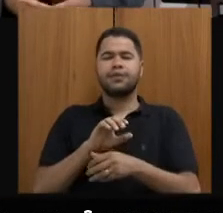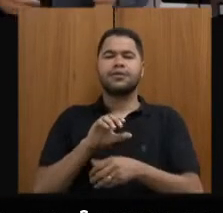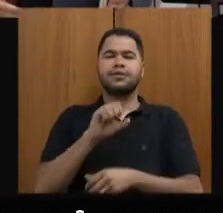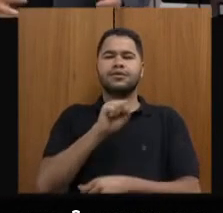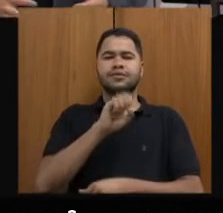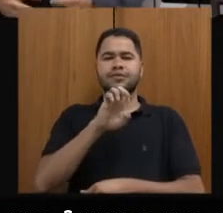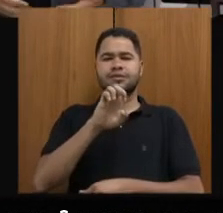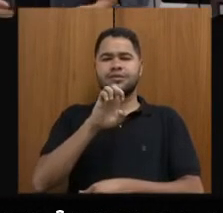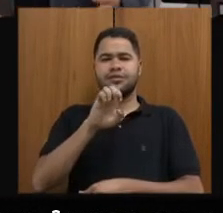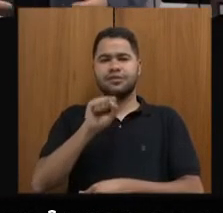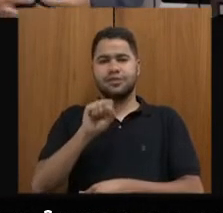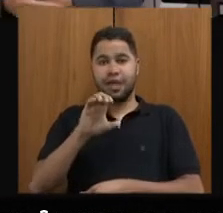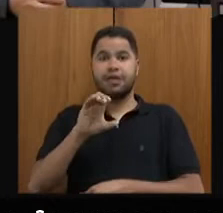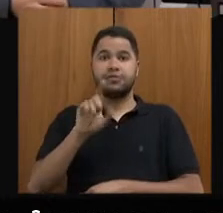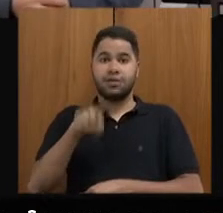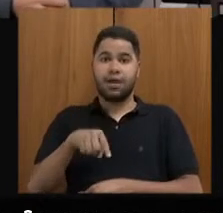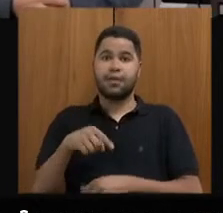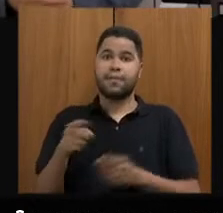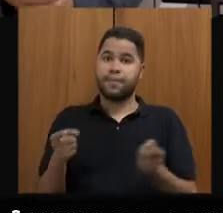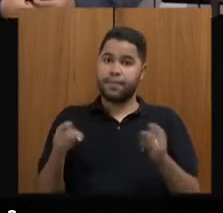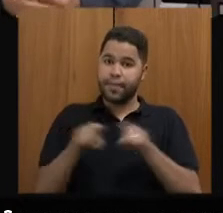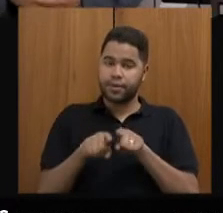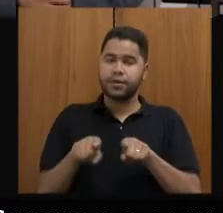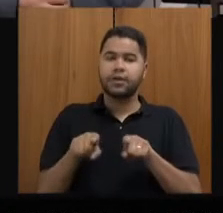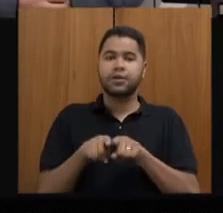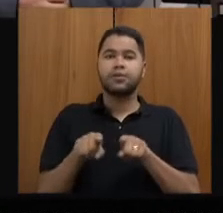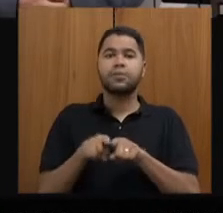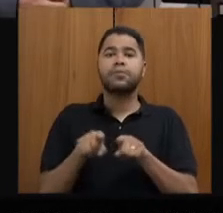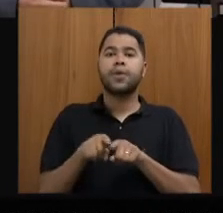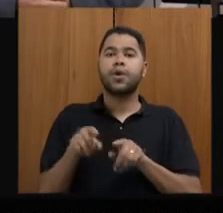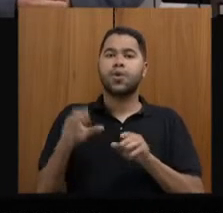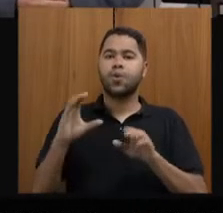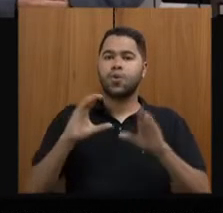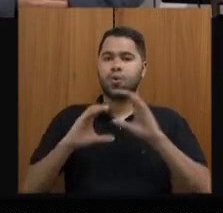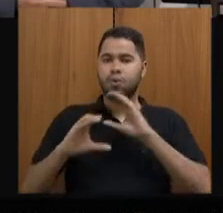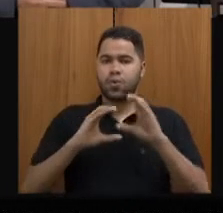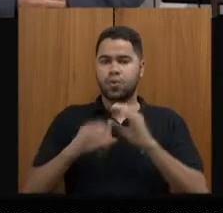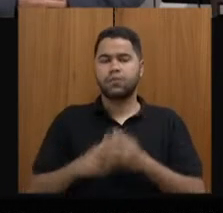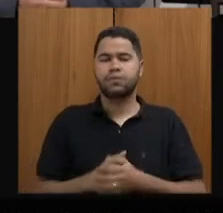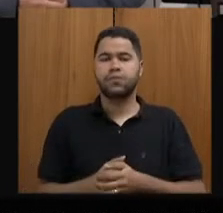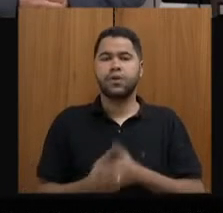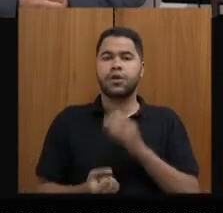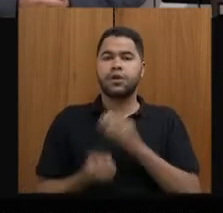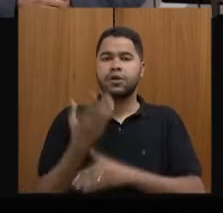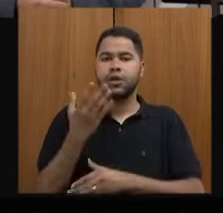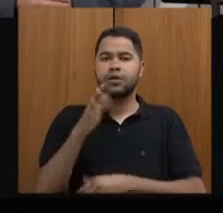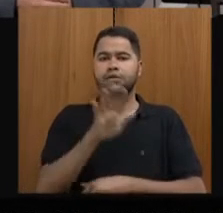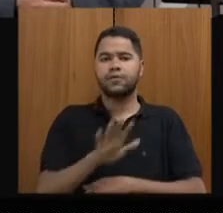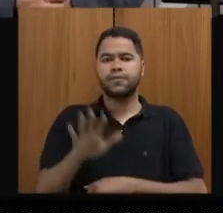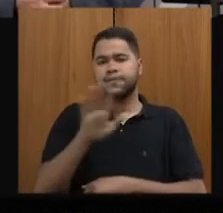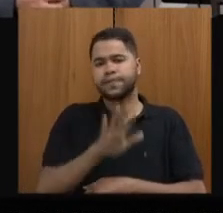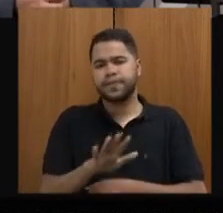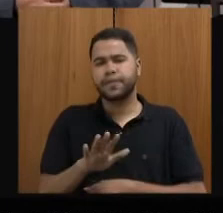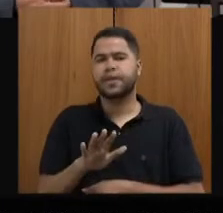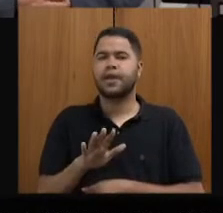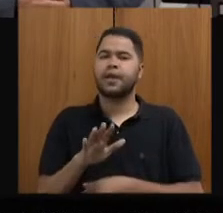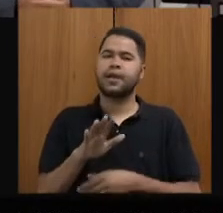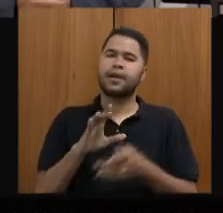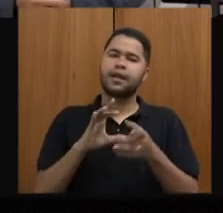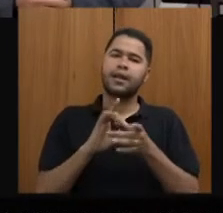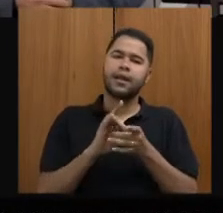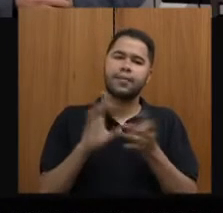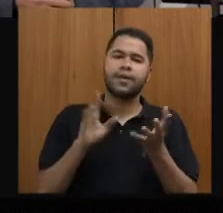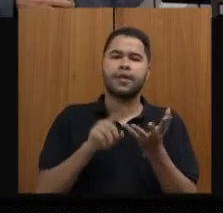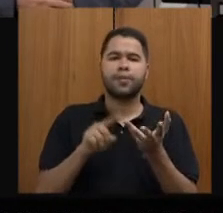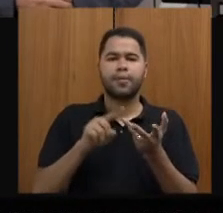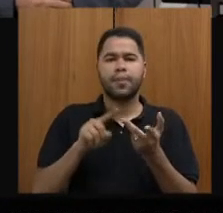nossos parceiros e também a de comunicação. Criação do portal Via Liberdade, com cadastro de mais